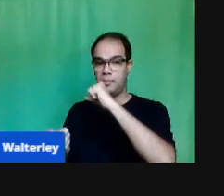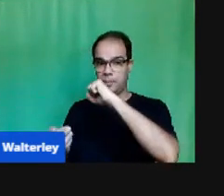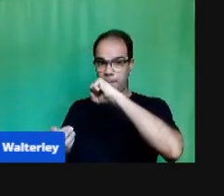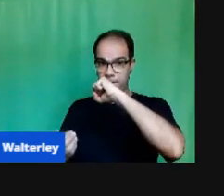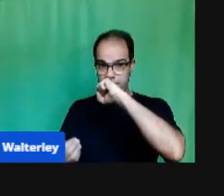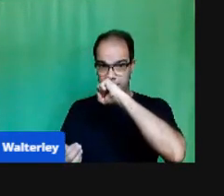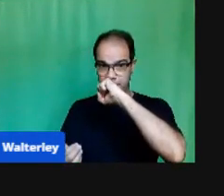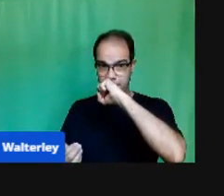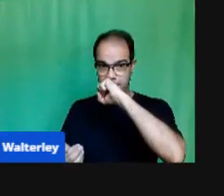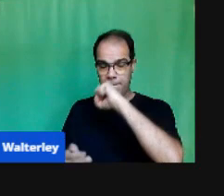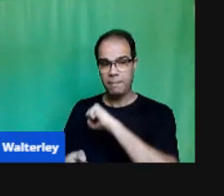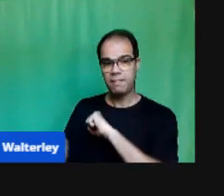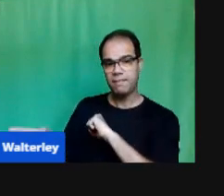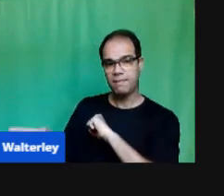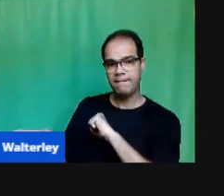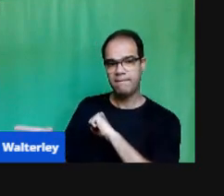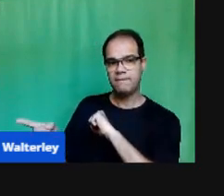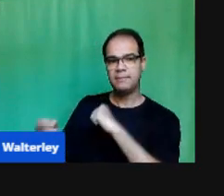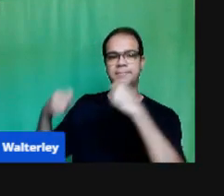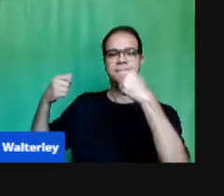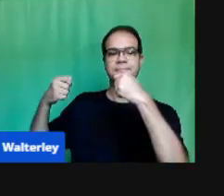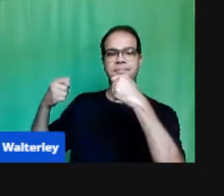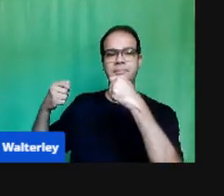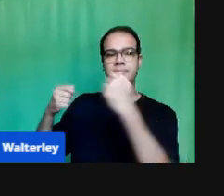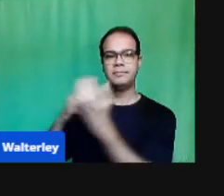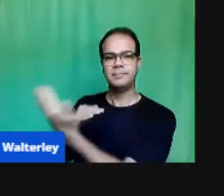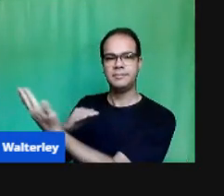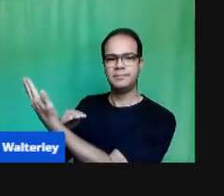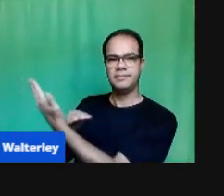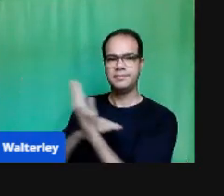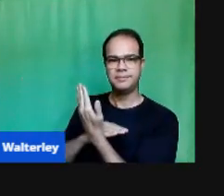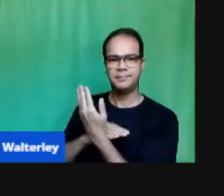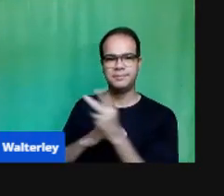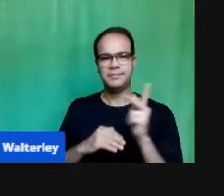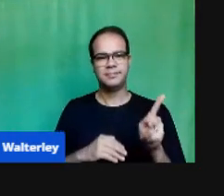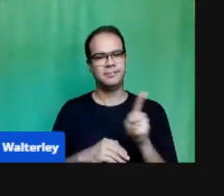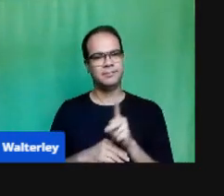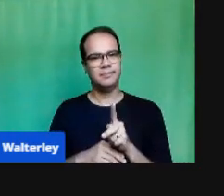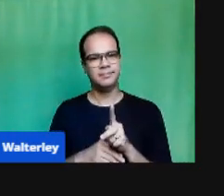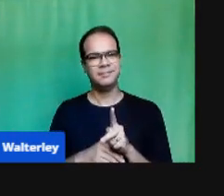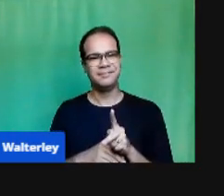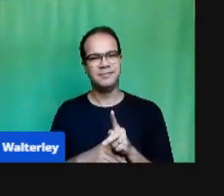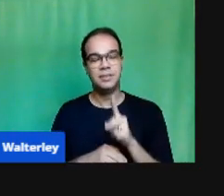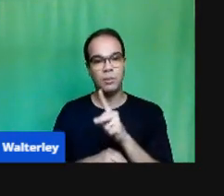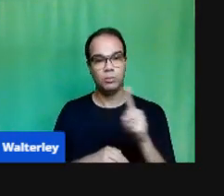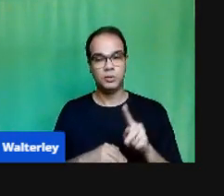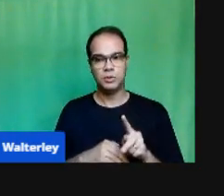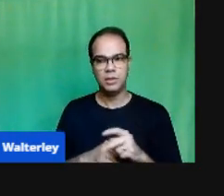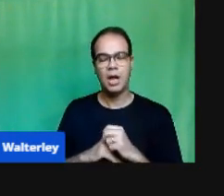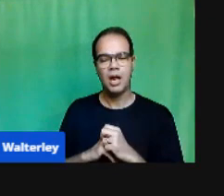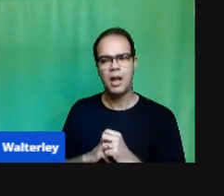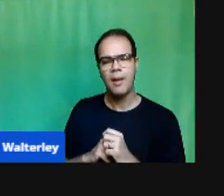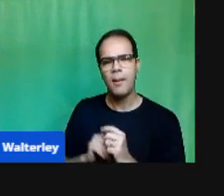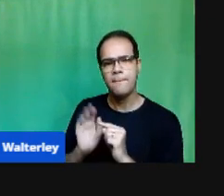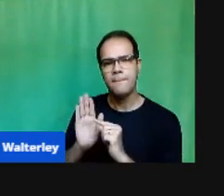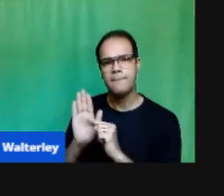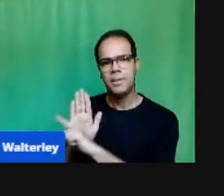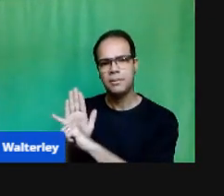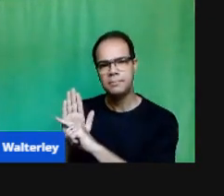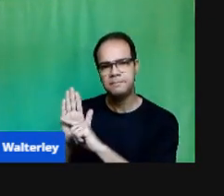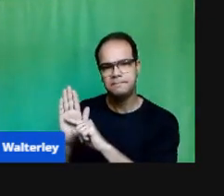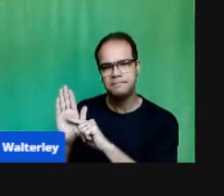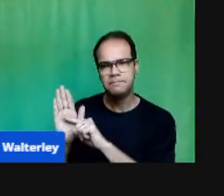sendo Realizadas As atividades Em casa E o retorno Dessas atividades O retorno Da